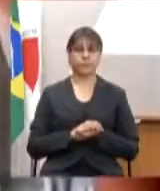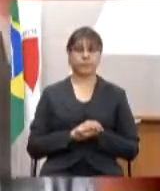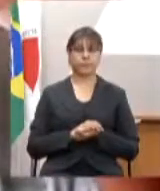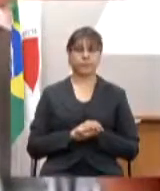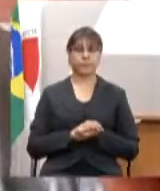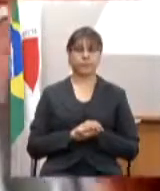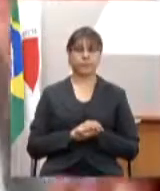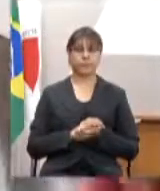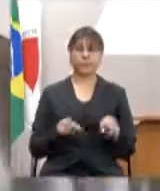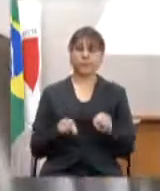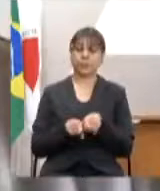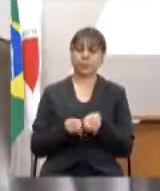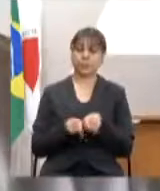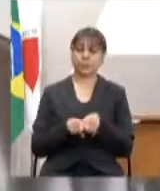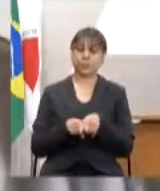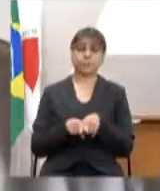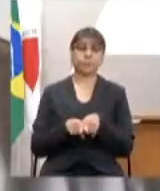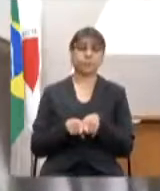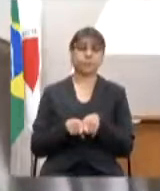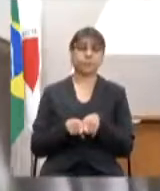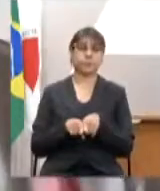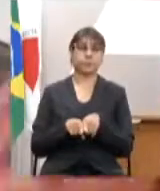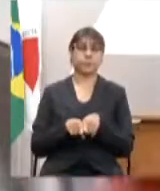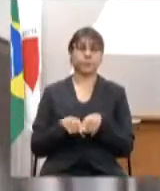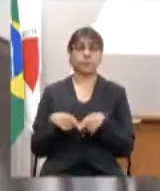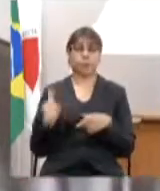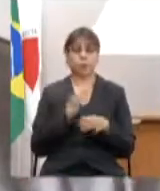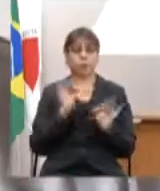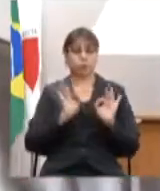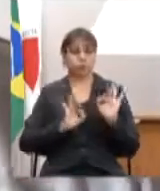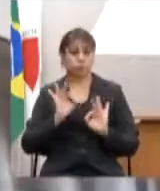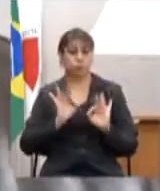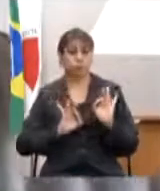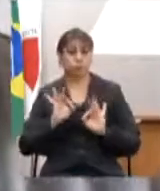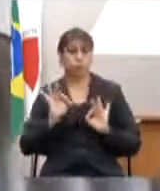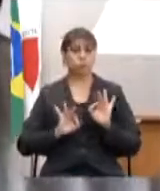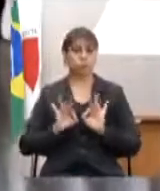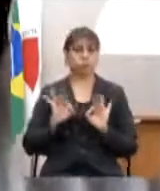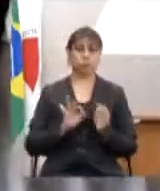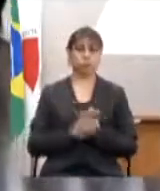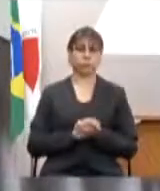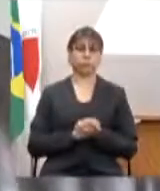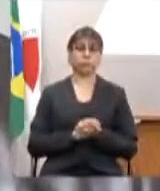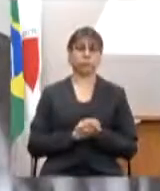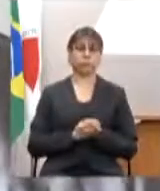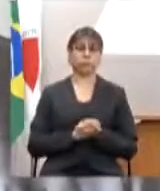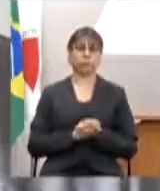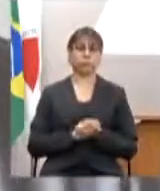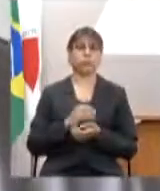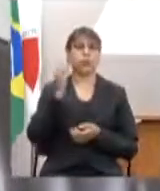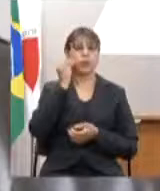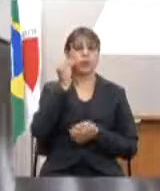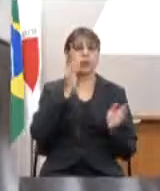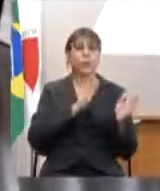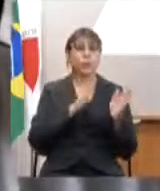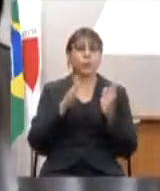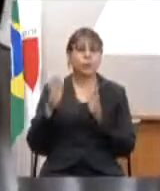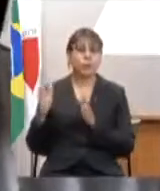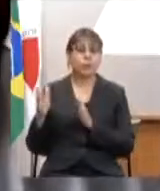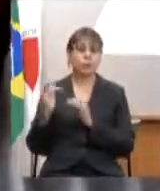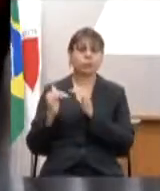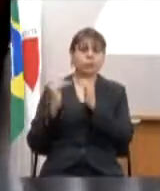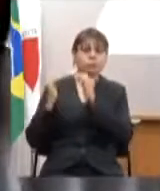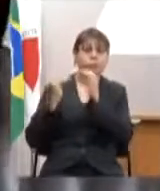um complemento a gente se organizou trouxer soluções inclusive para o processo de construção